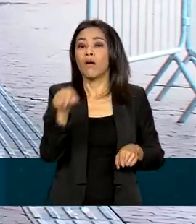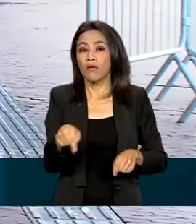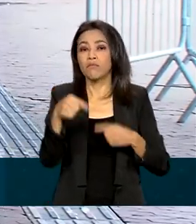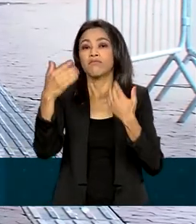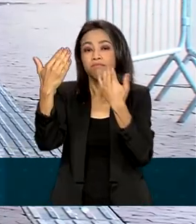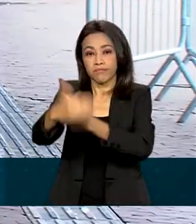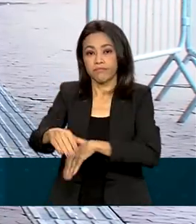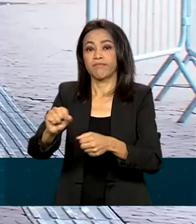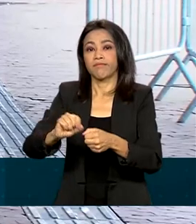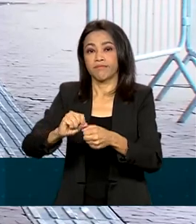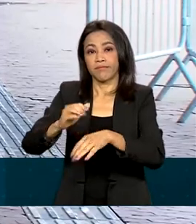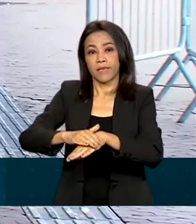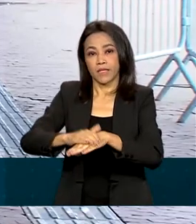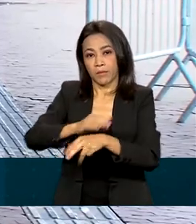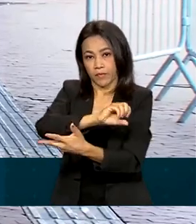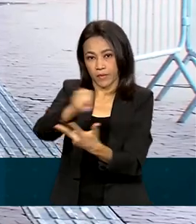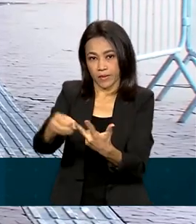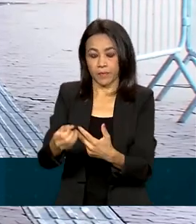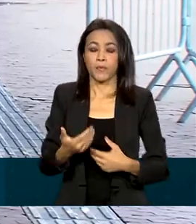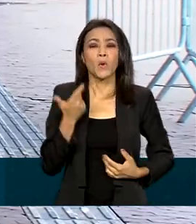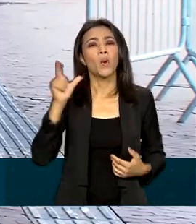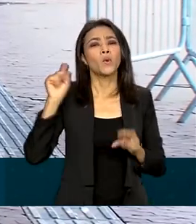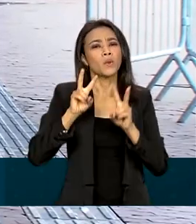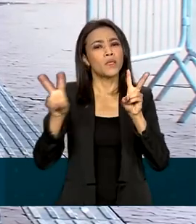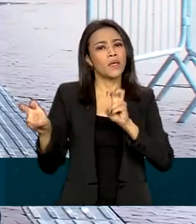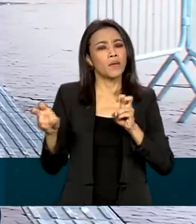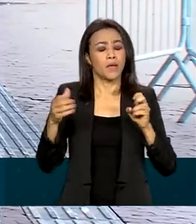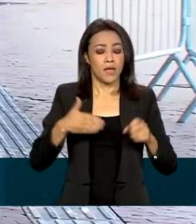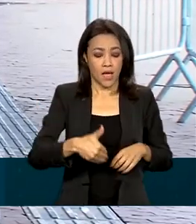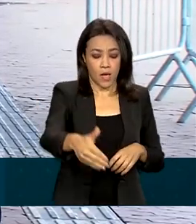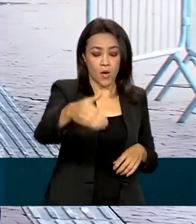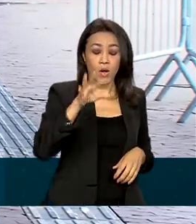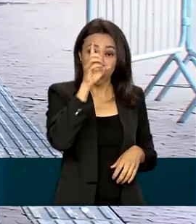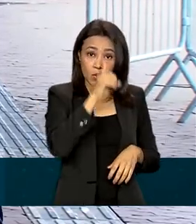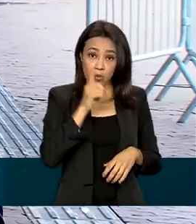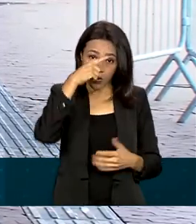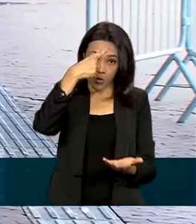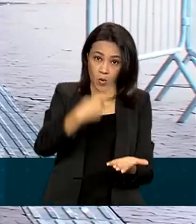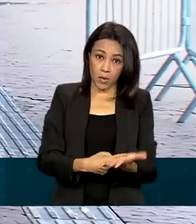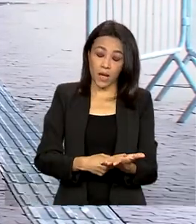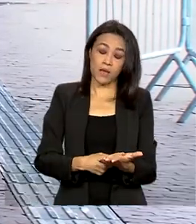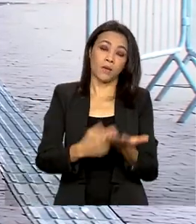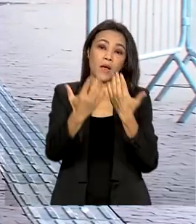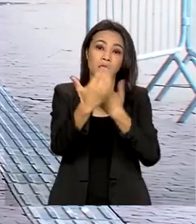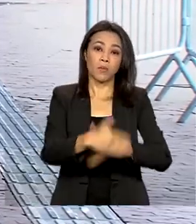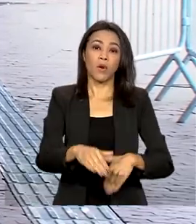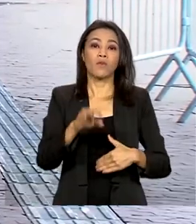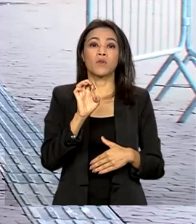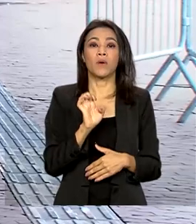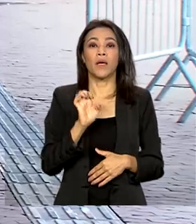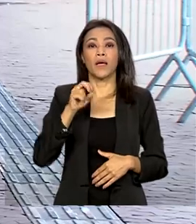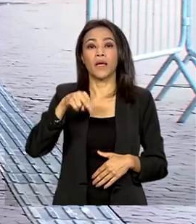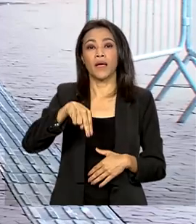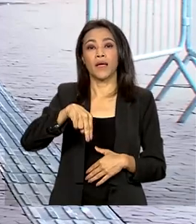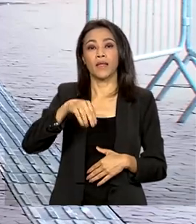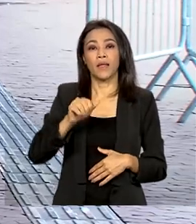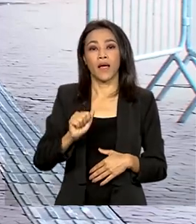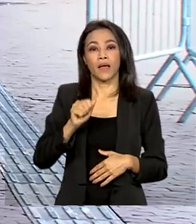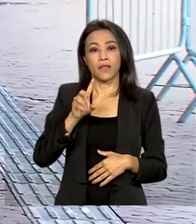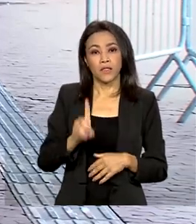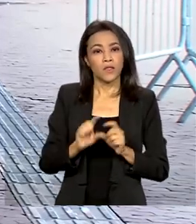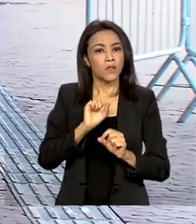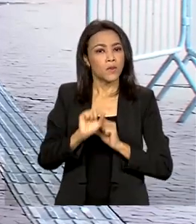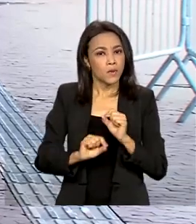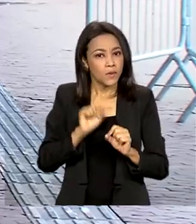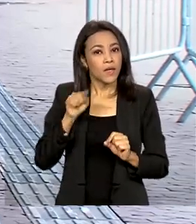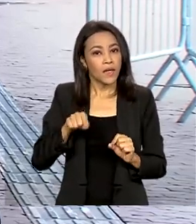-educativa. Mudando um pouco de assunto, Renata, estão marcadas para este domingo as provas do ENAD, que é o Exame Nacional de